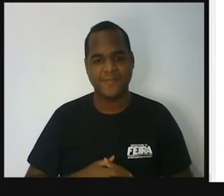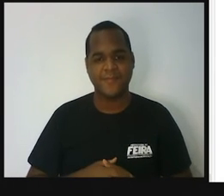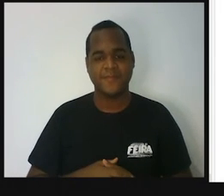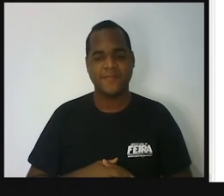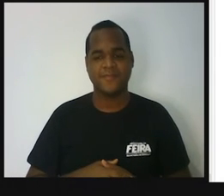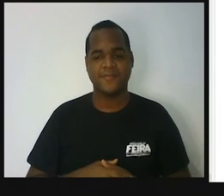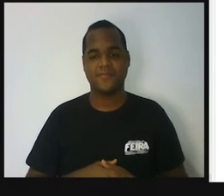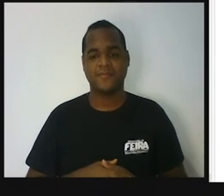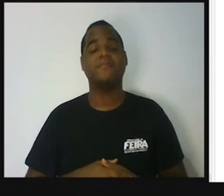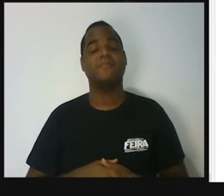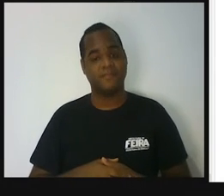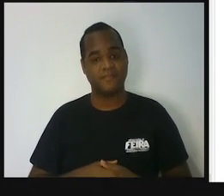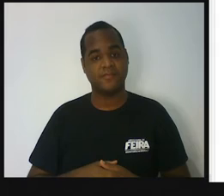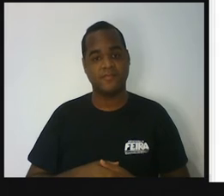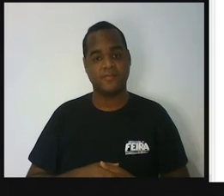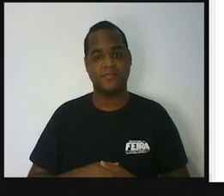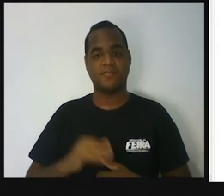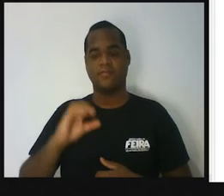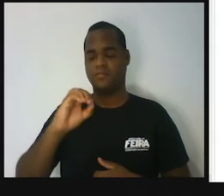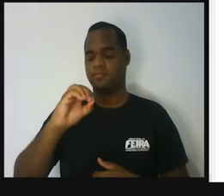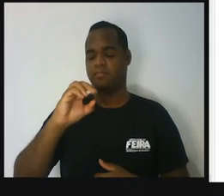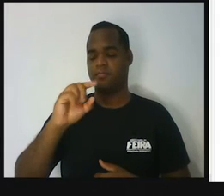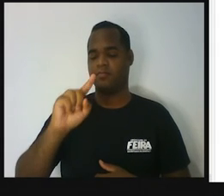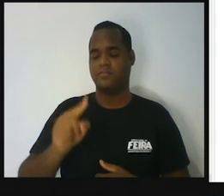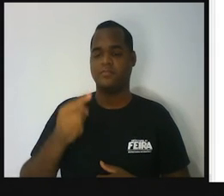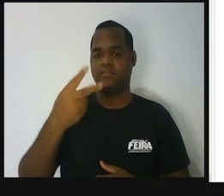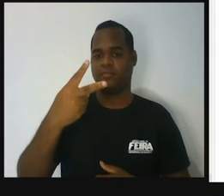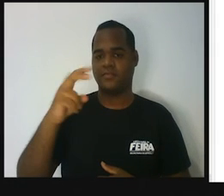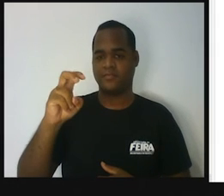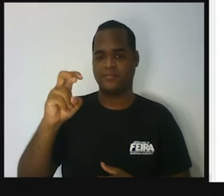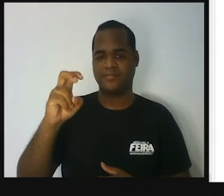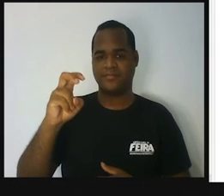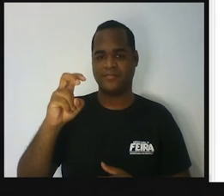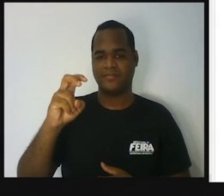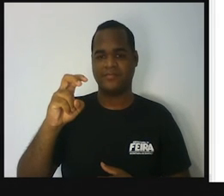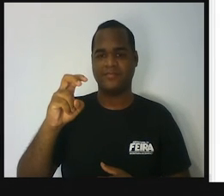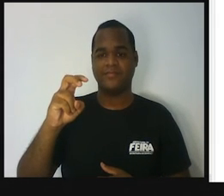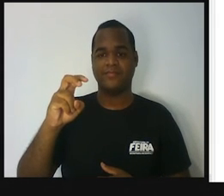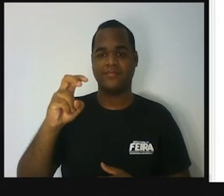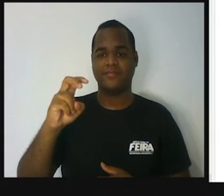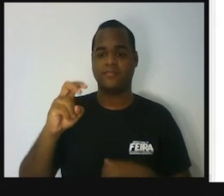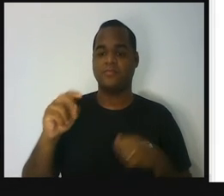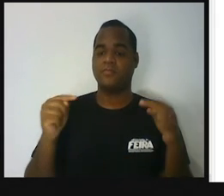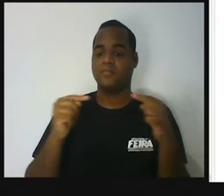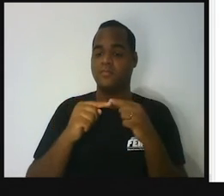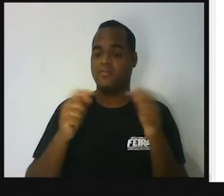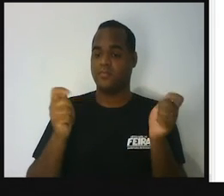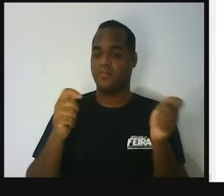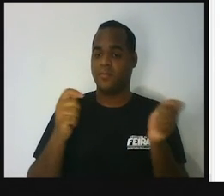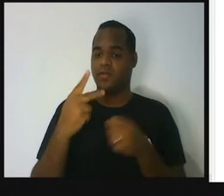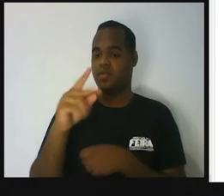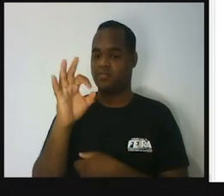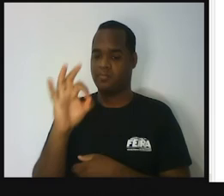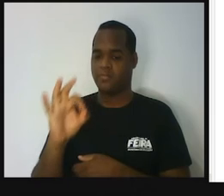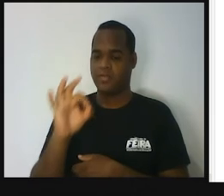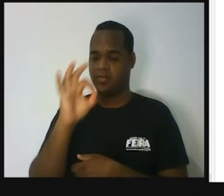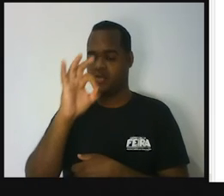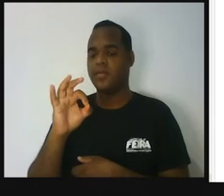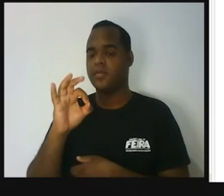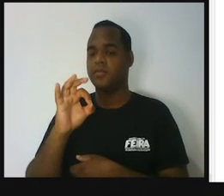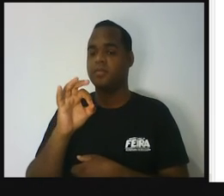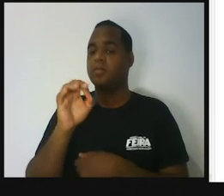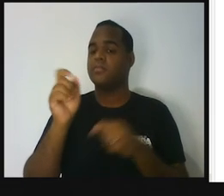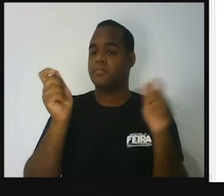0,25. E esse 0,25, para ficar na forma de porcentagem, é só